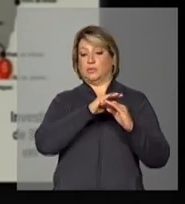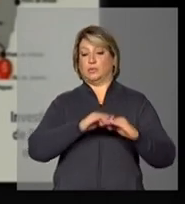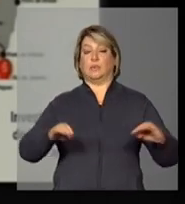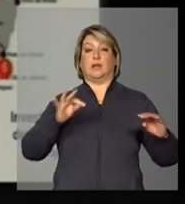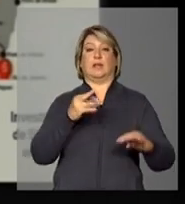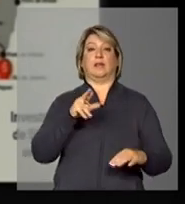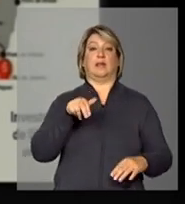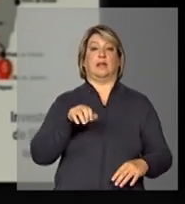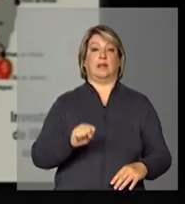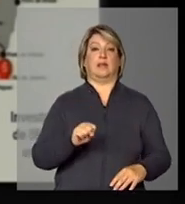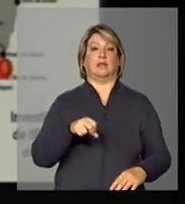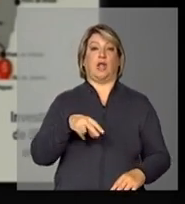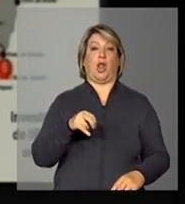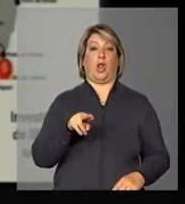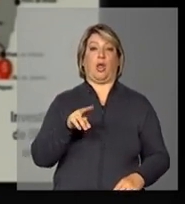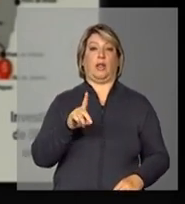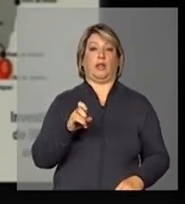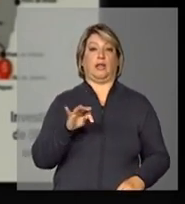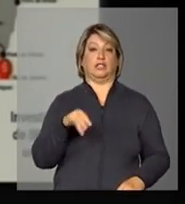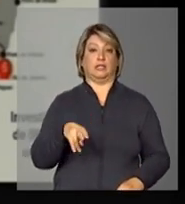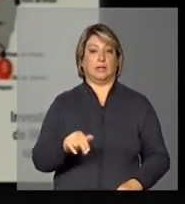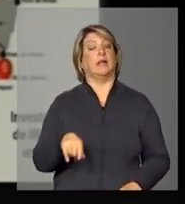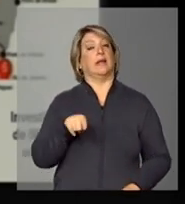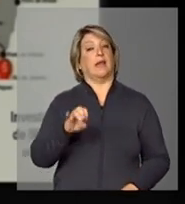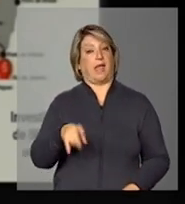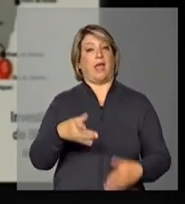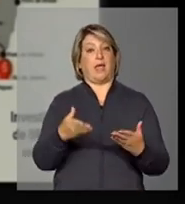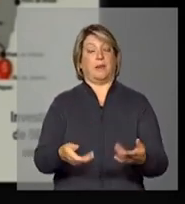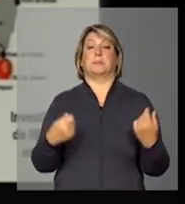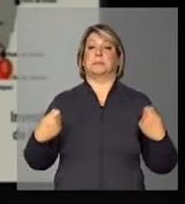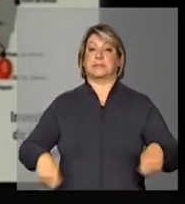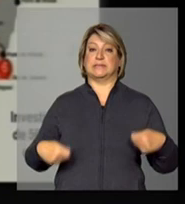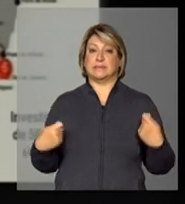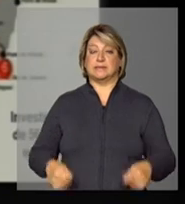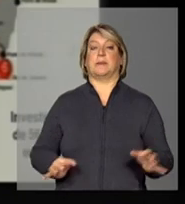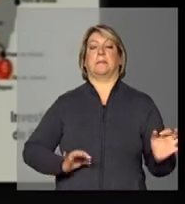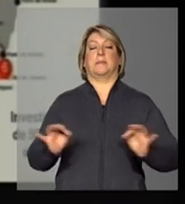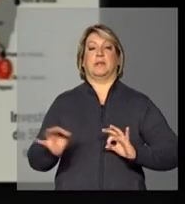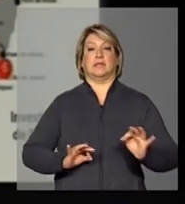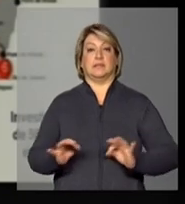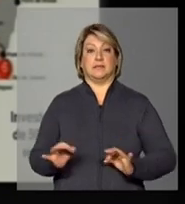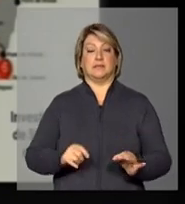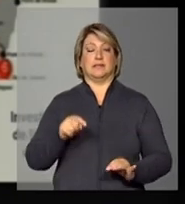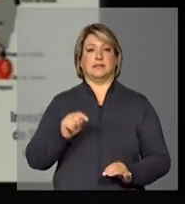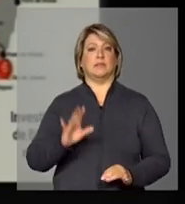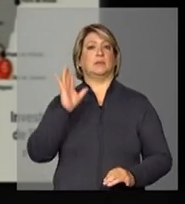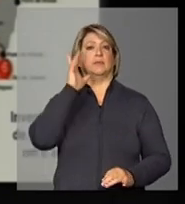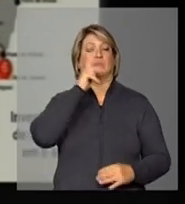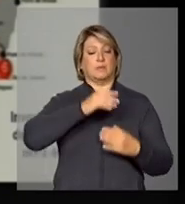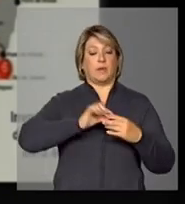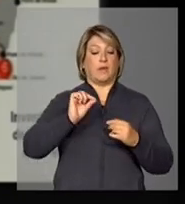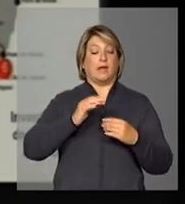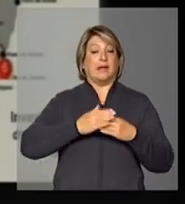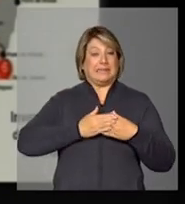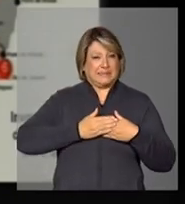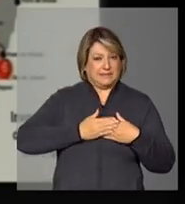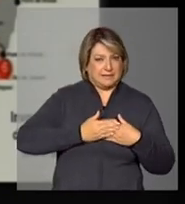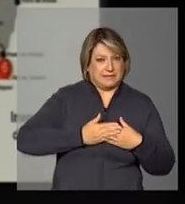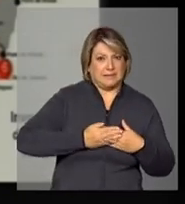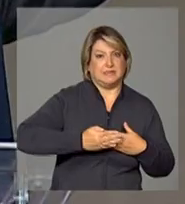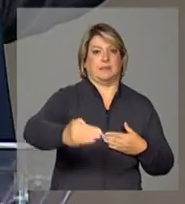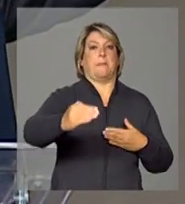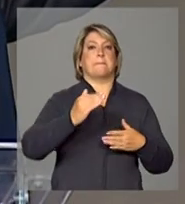transnordestina é um deles ela precisa e ela o planejamento prolongá-la até